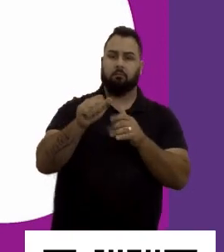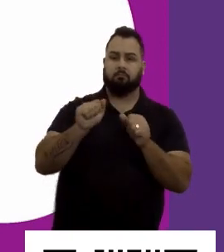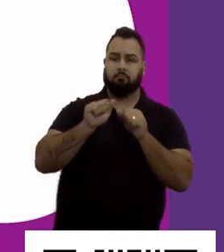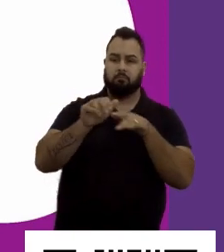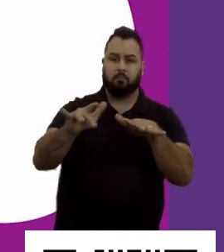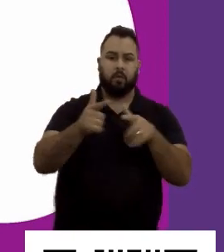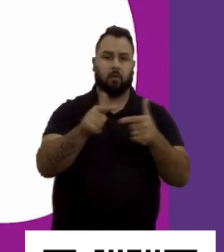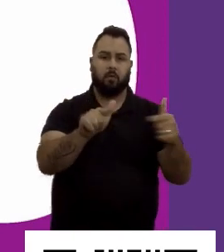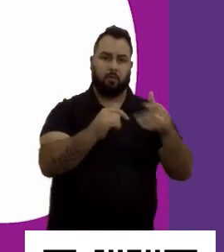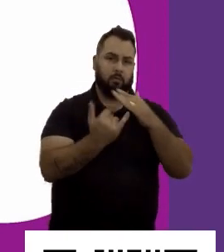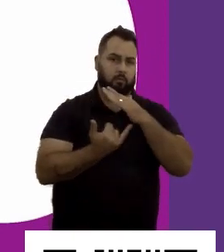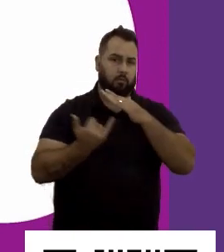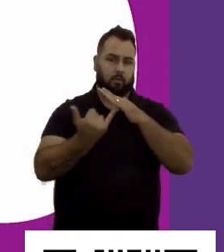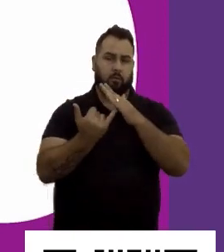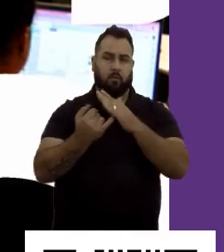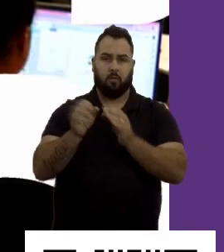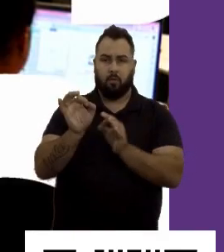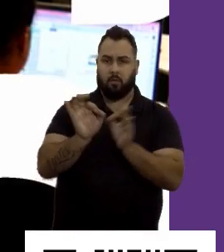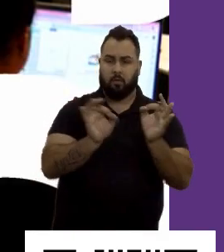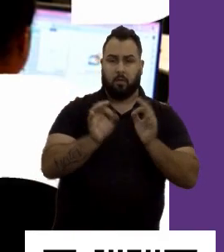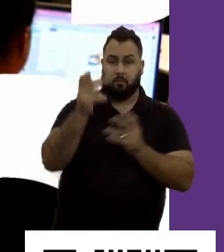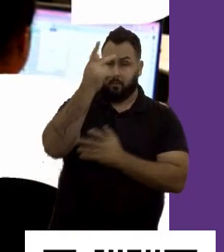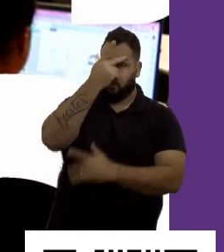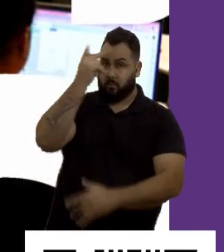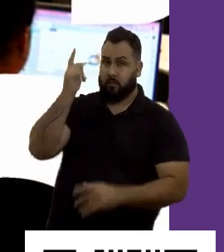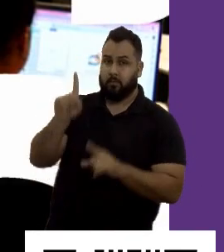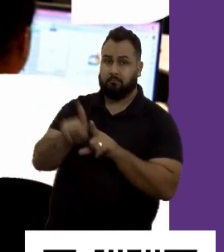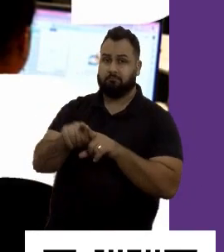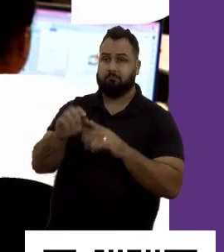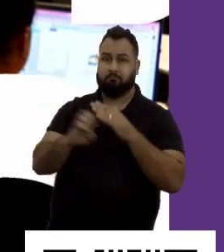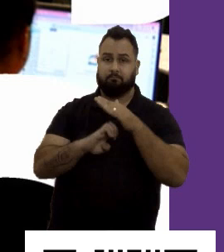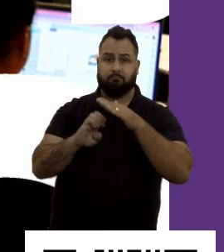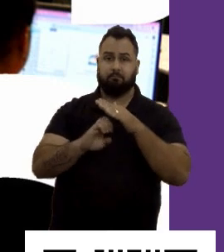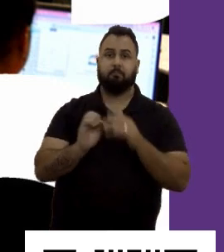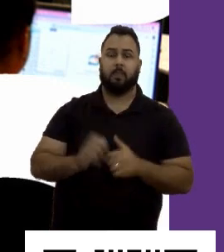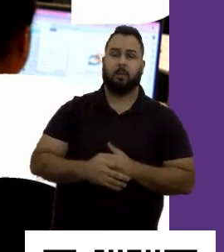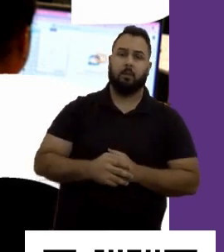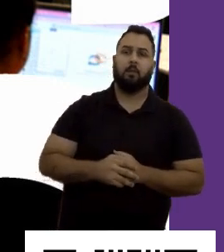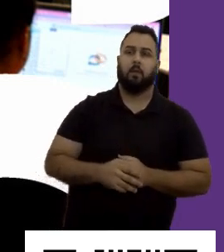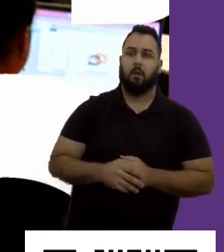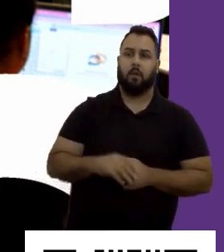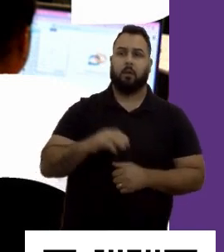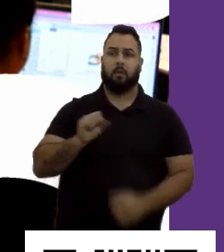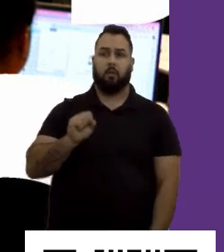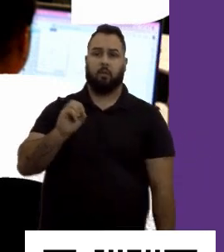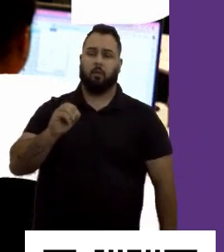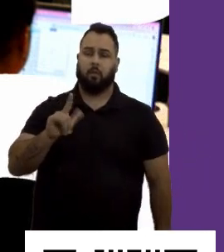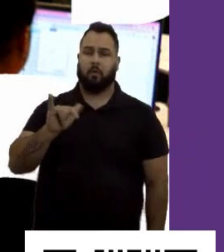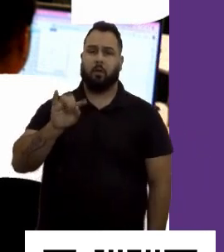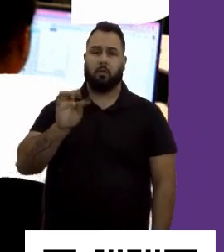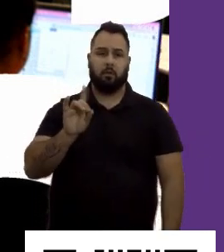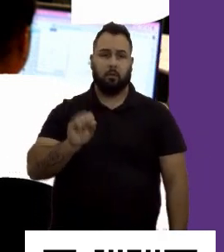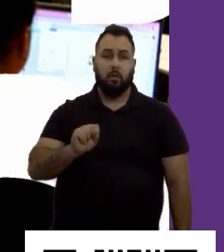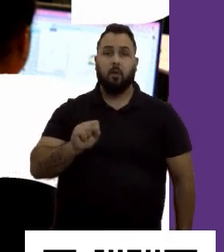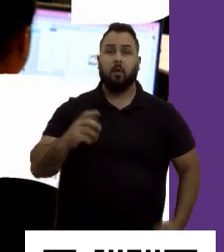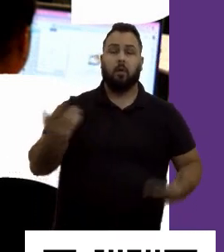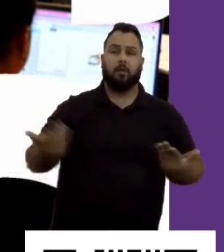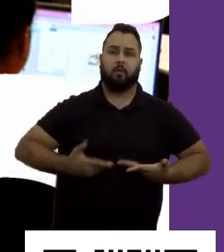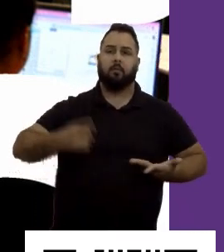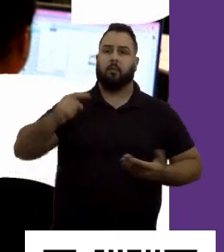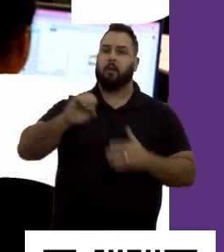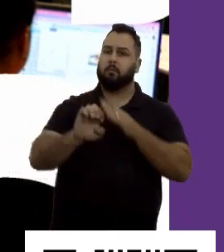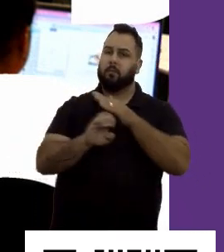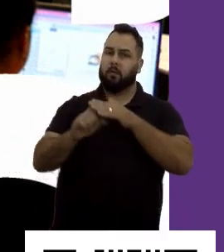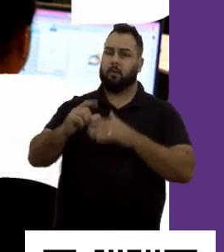instituições e nas organizações e nas pessoas. Falando da Solis, a Solis é, hoje, uma empresa que tem